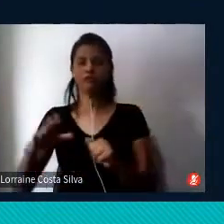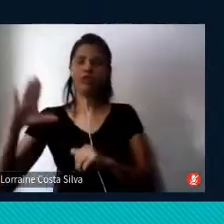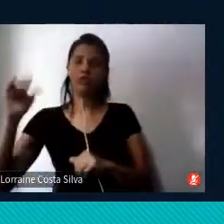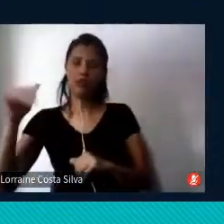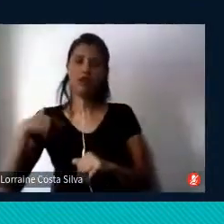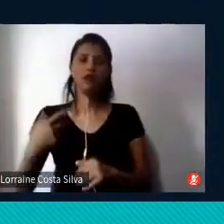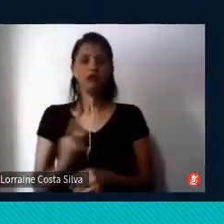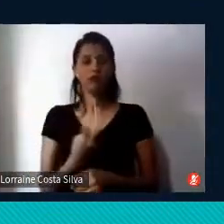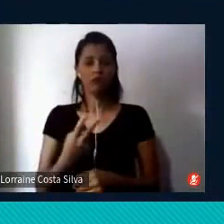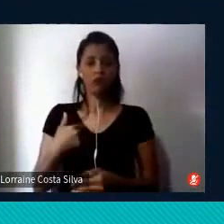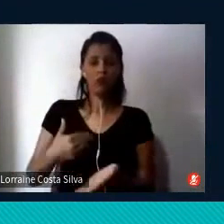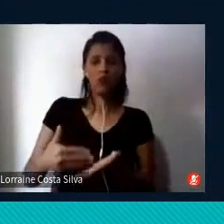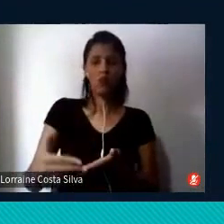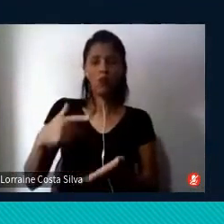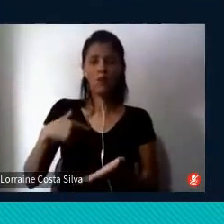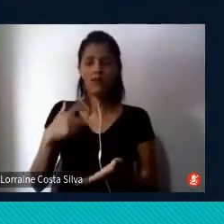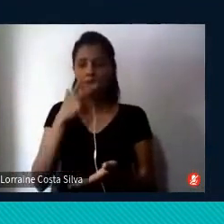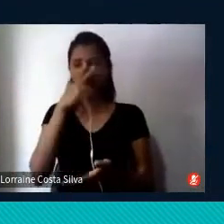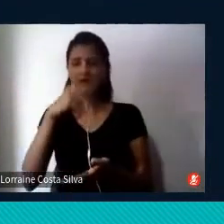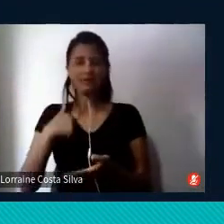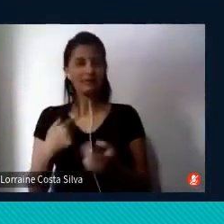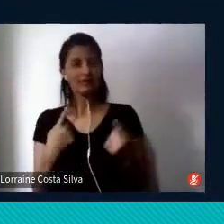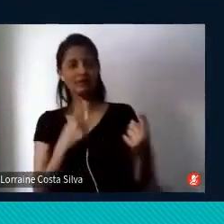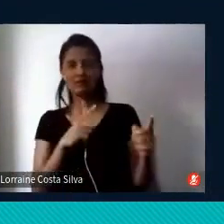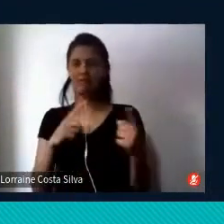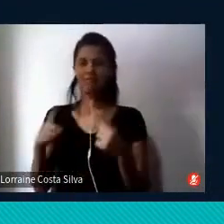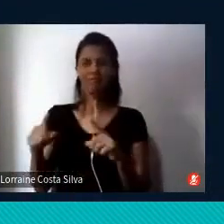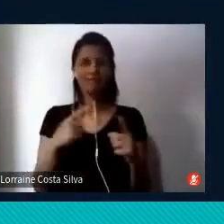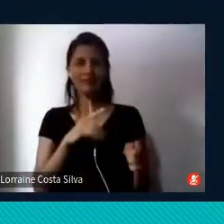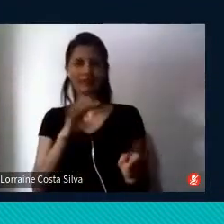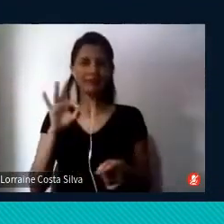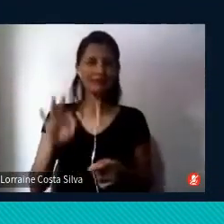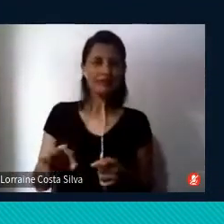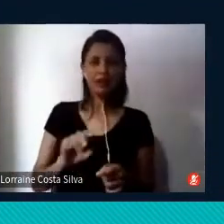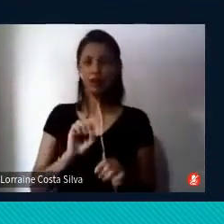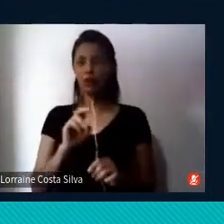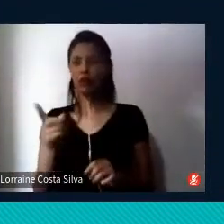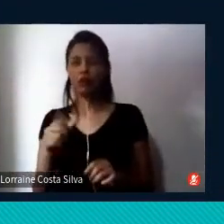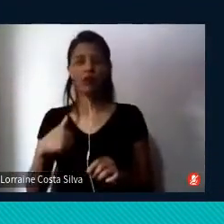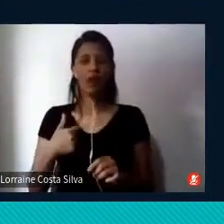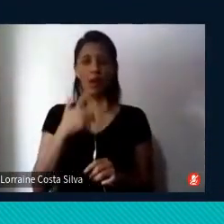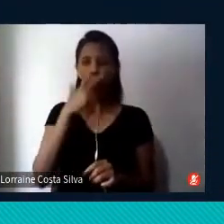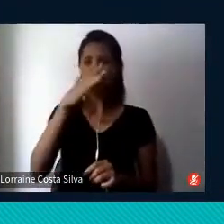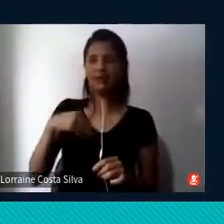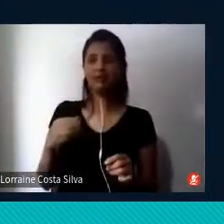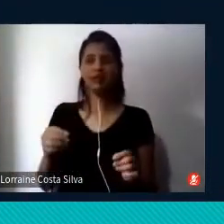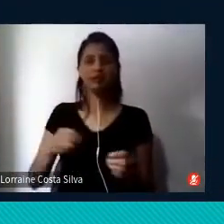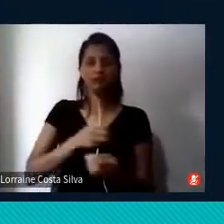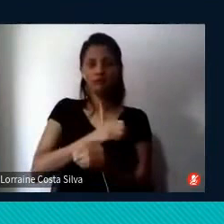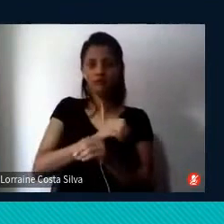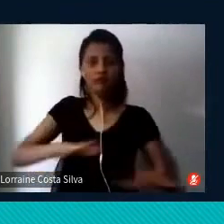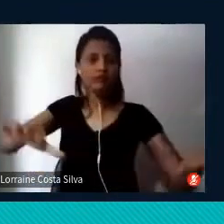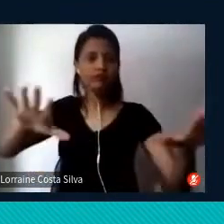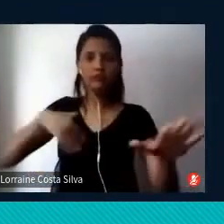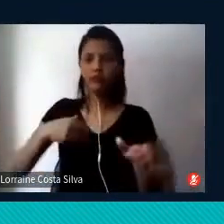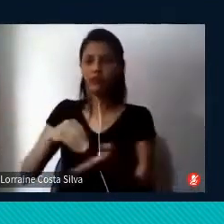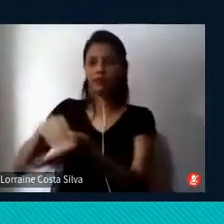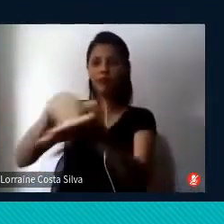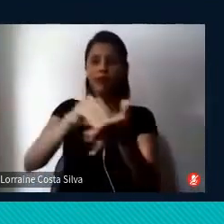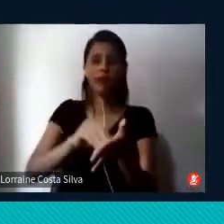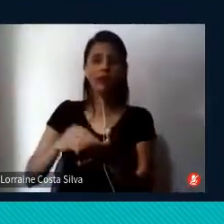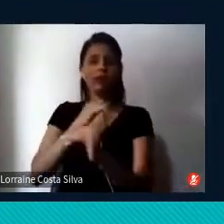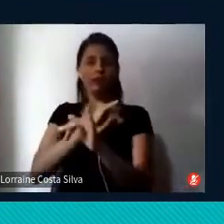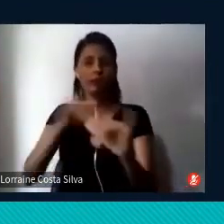a legitimidade questionada, e começa a haver uma difusão de desinformação, o problema da desinformação